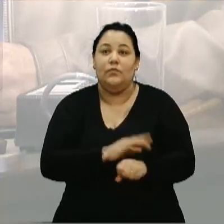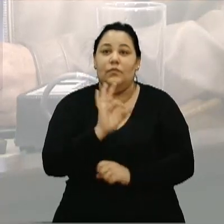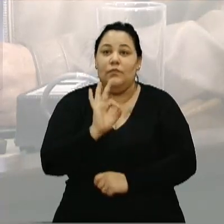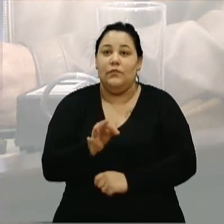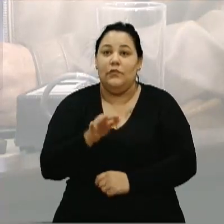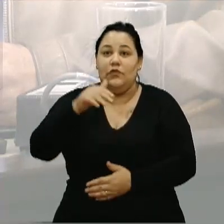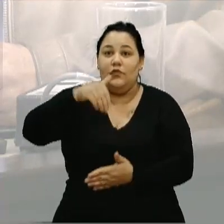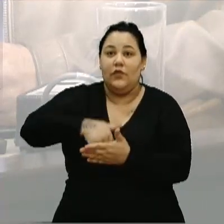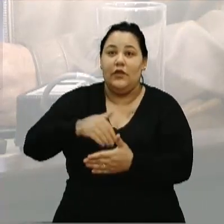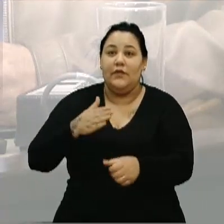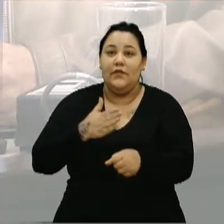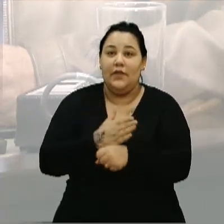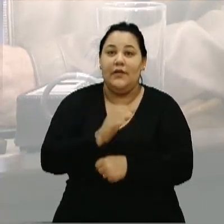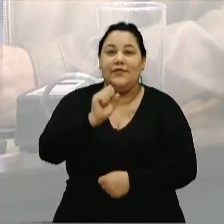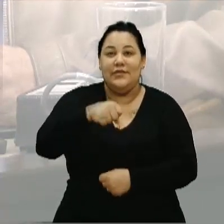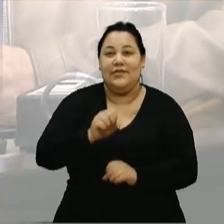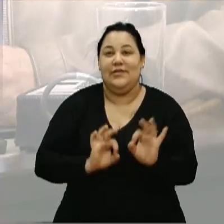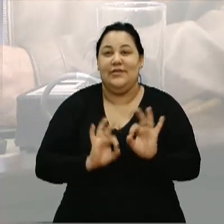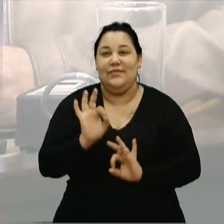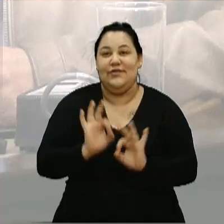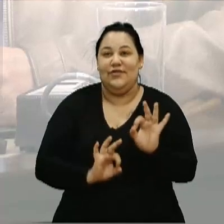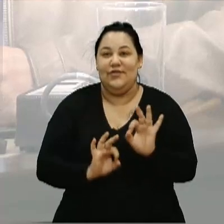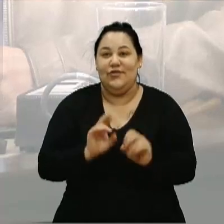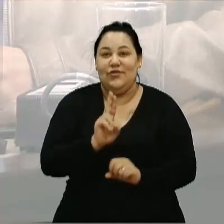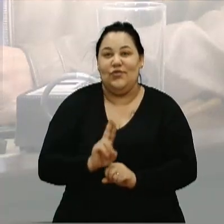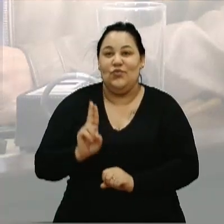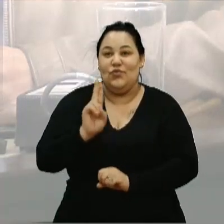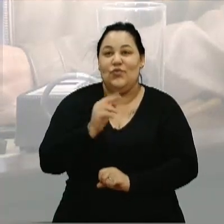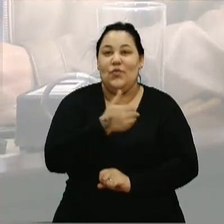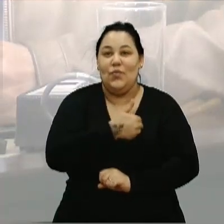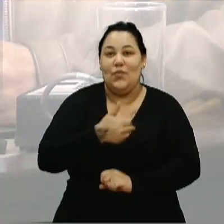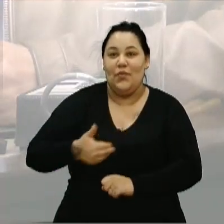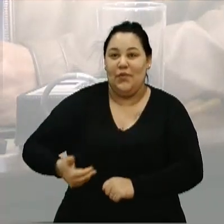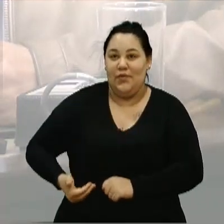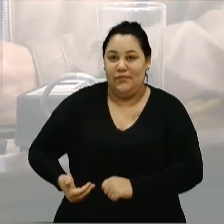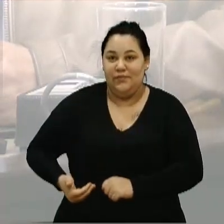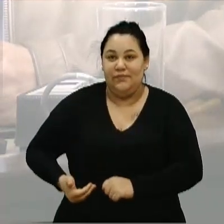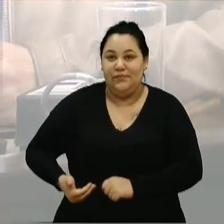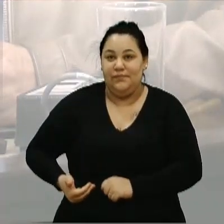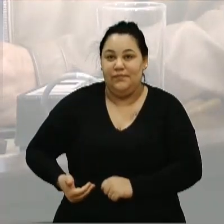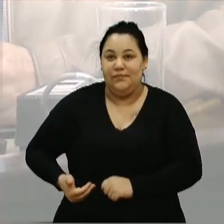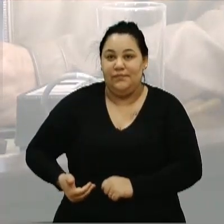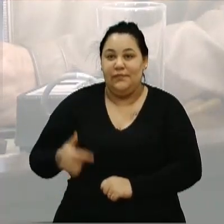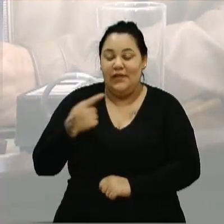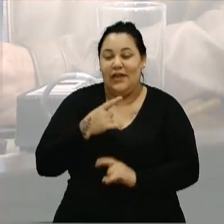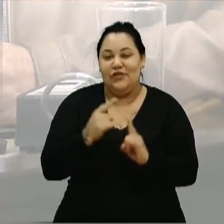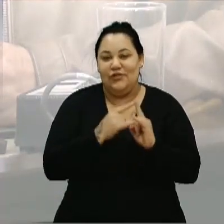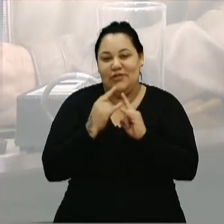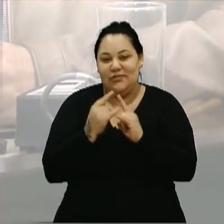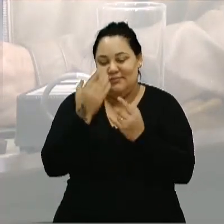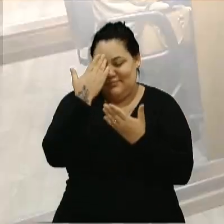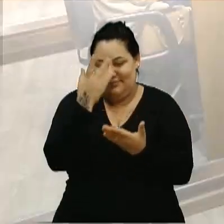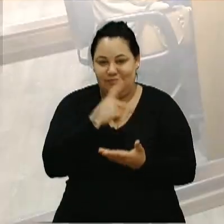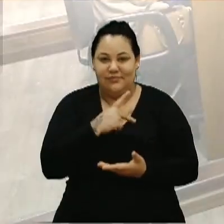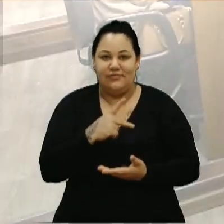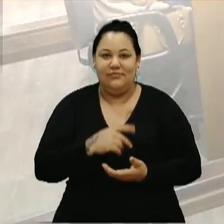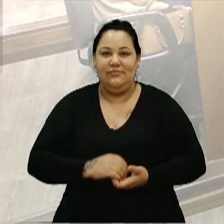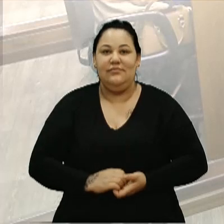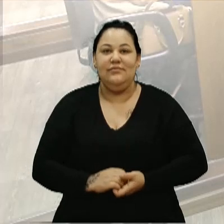favorável a este projeto de utilidade pública da Educalita. Obrigado, senhora presidente.